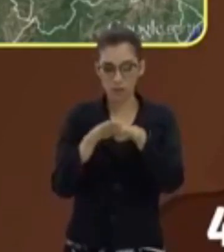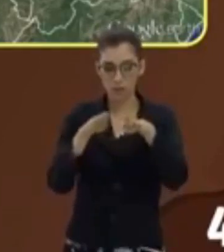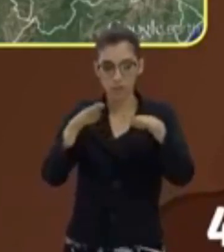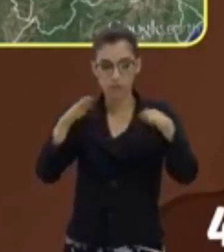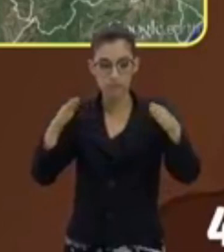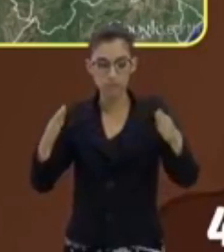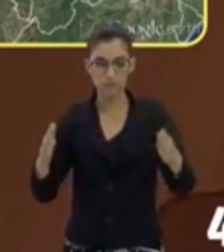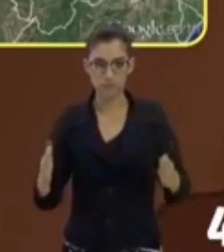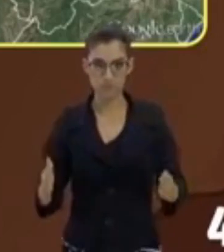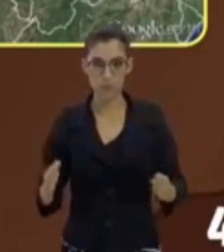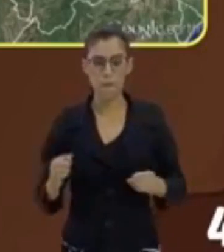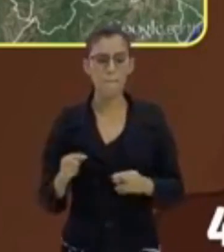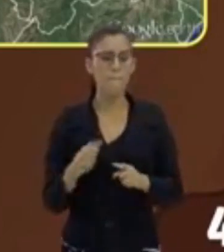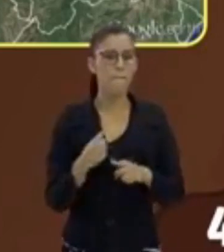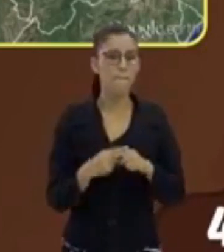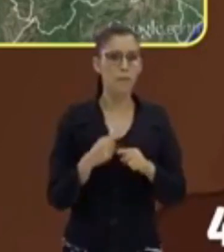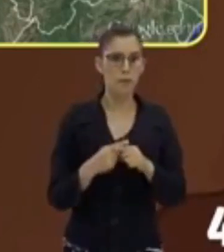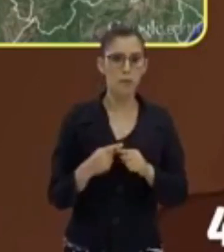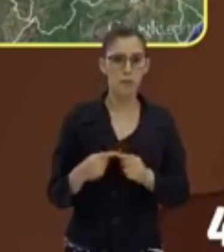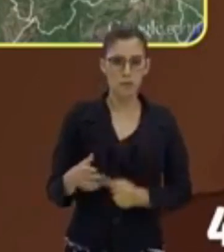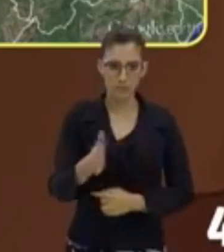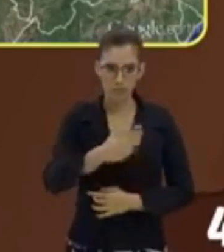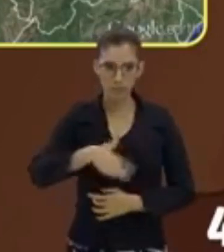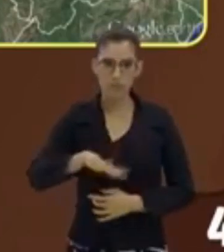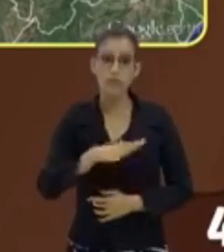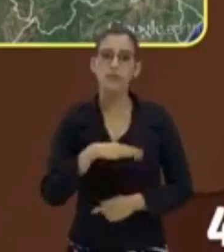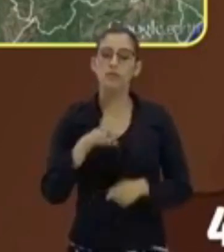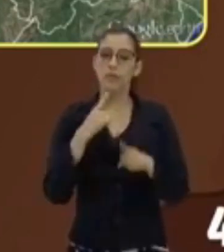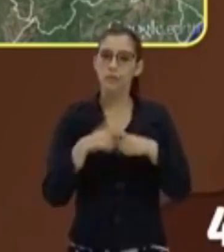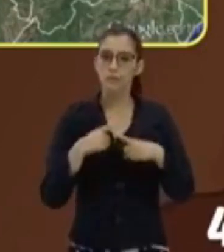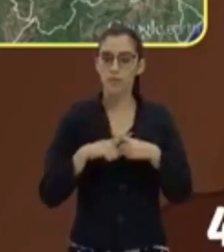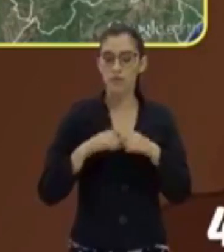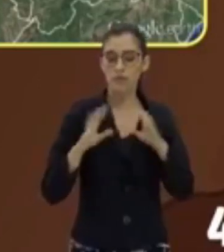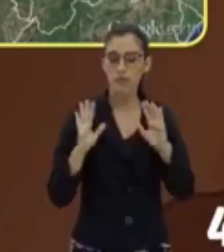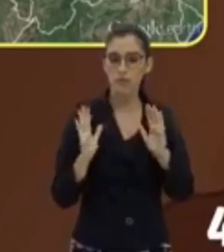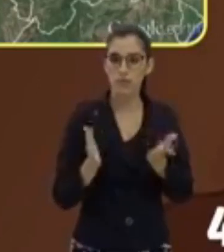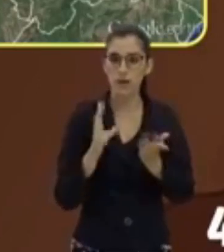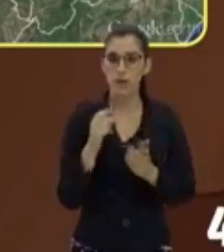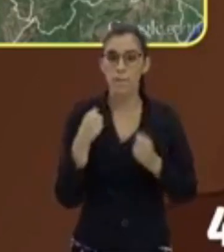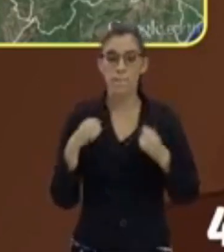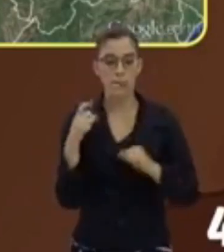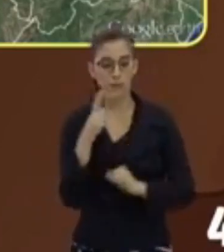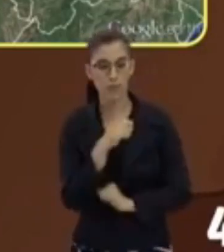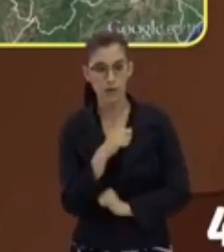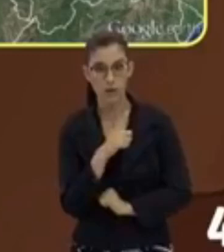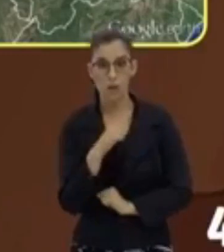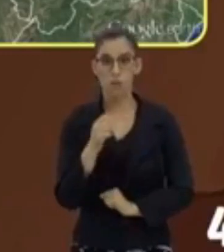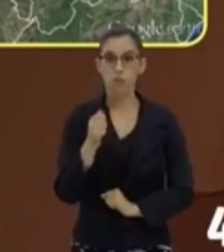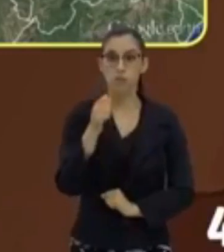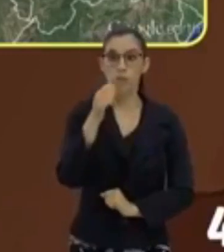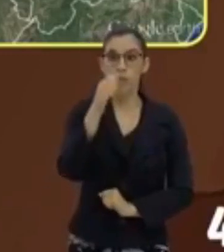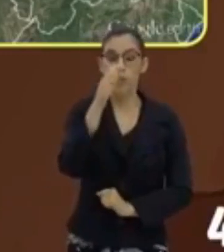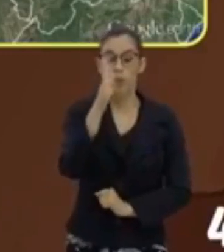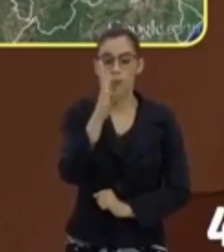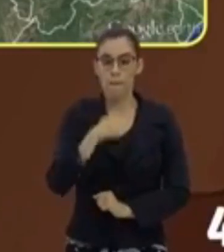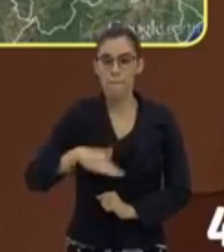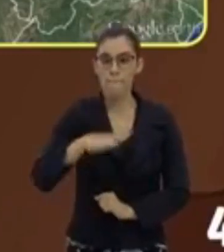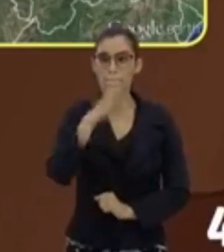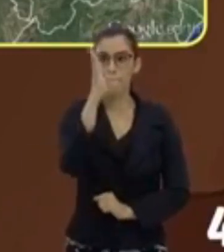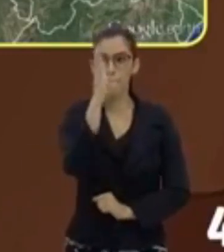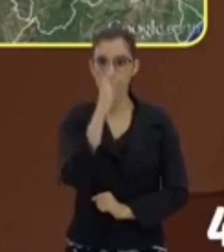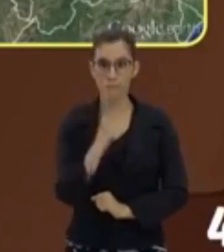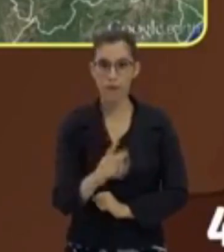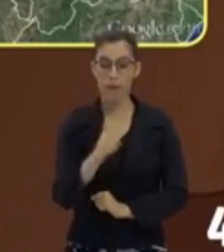Por que geralmente? Porque hoje você já pode ter um mapa em três dimensões. Então se você pode ter um mapa em três dimensões,